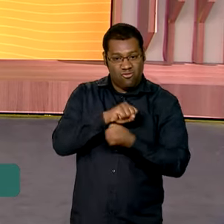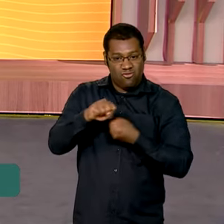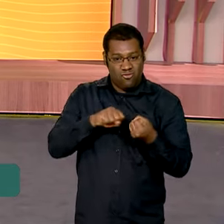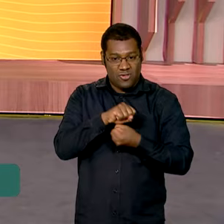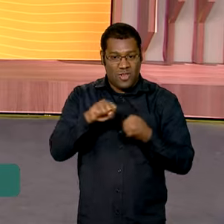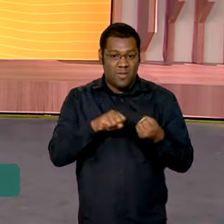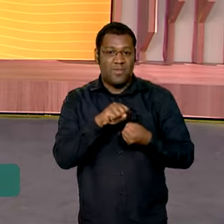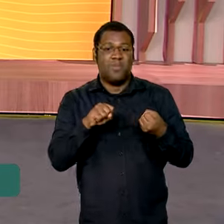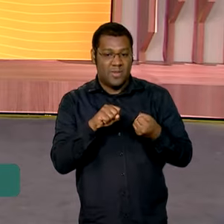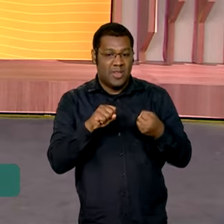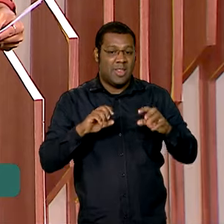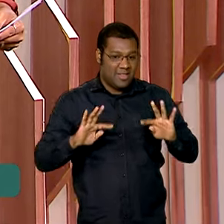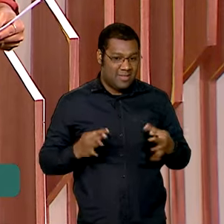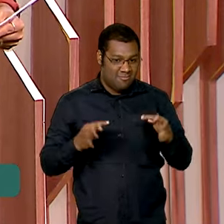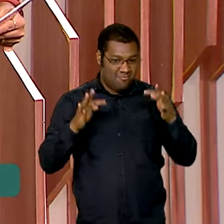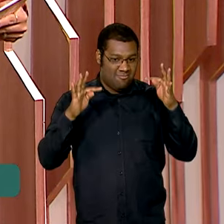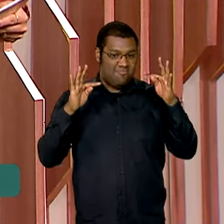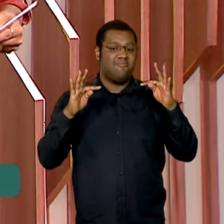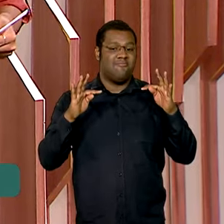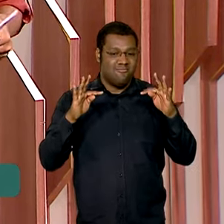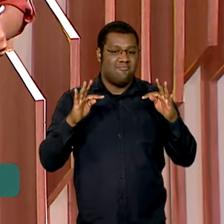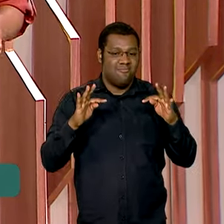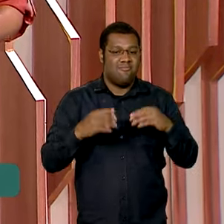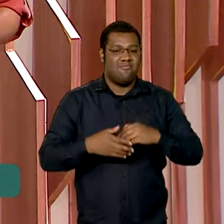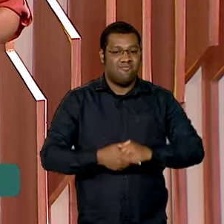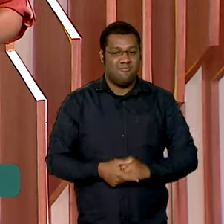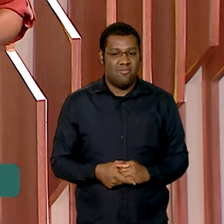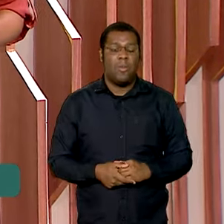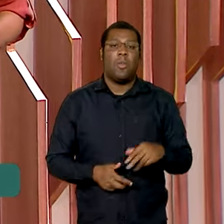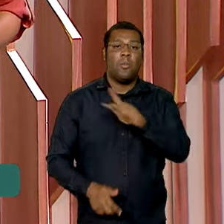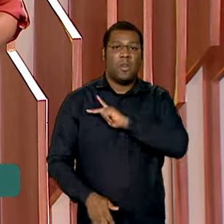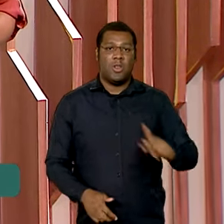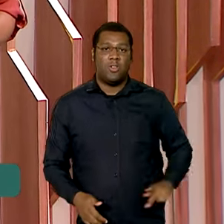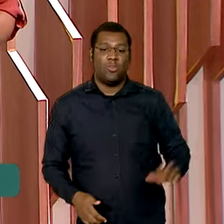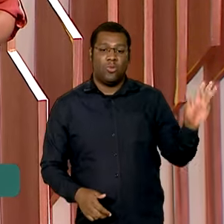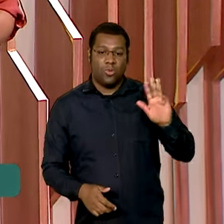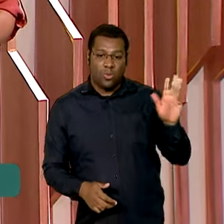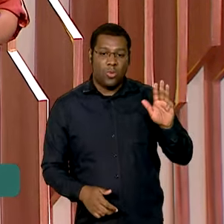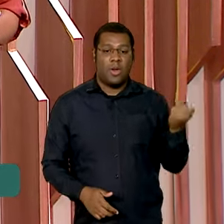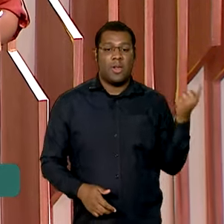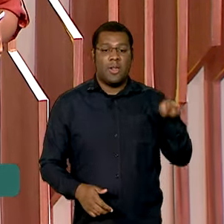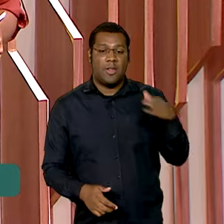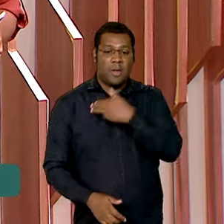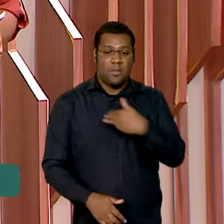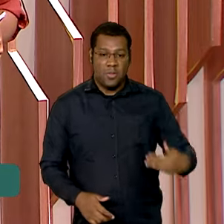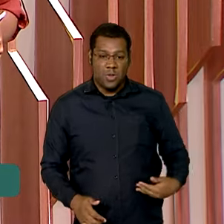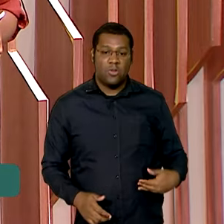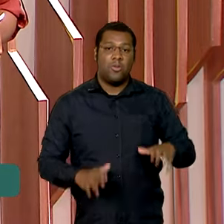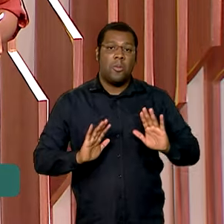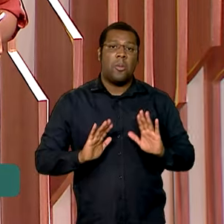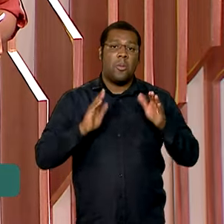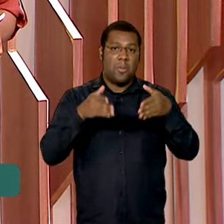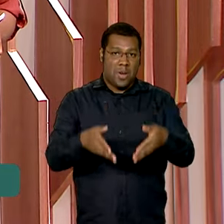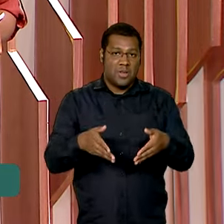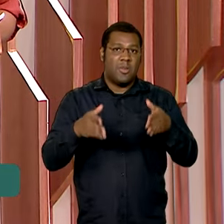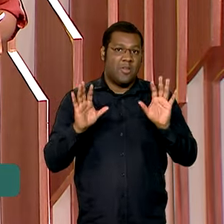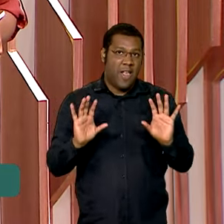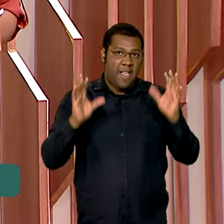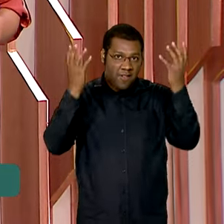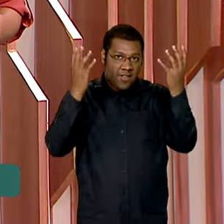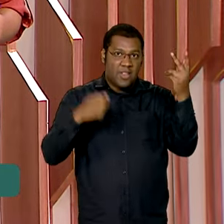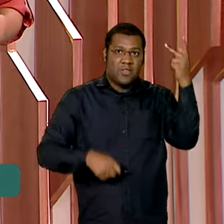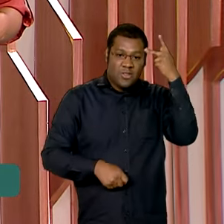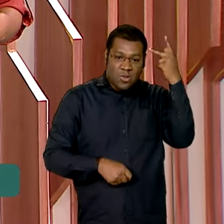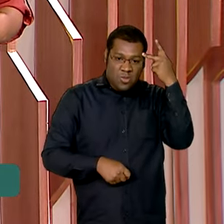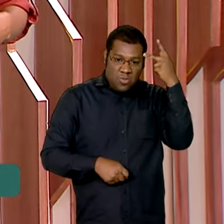produzido no Brasil. O presidente Lula e ministros participaram do evento em São José dos Campos, interior de São